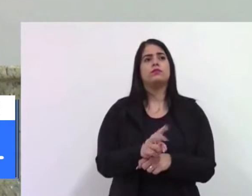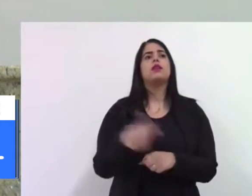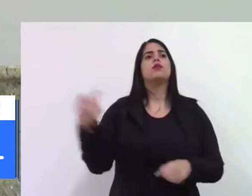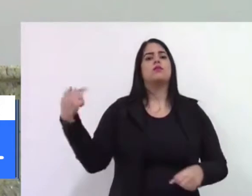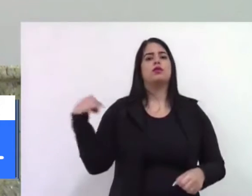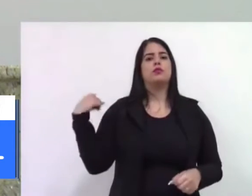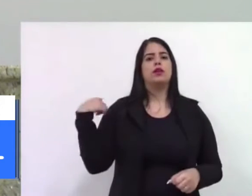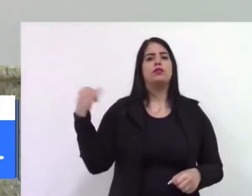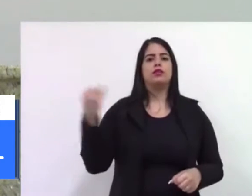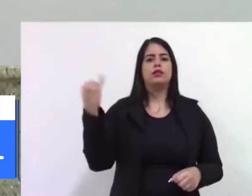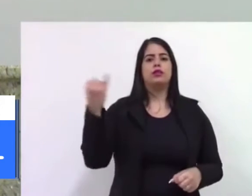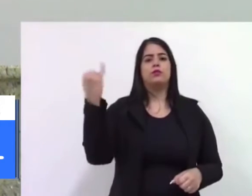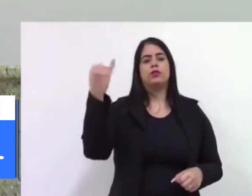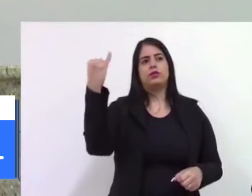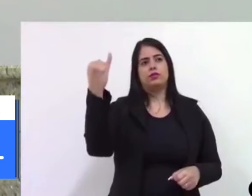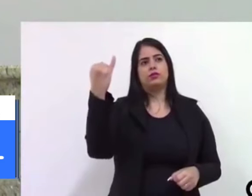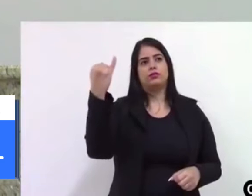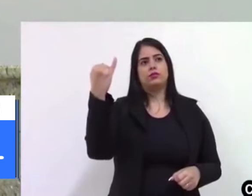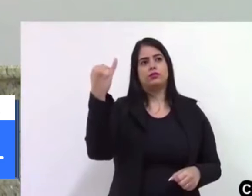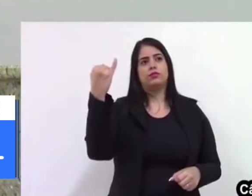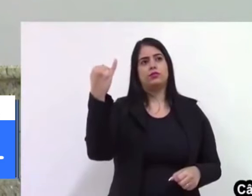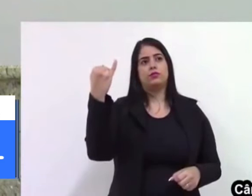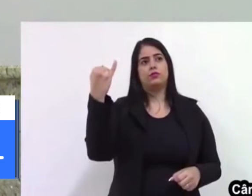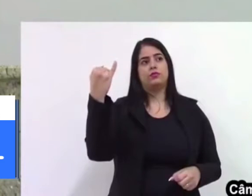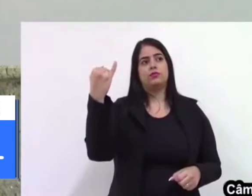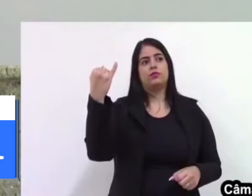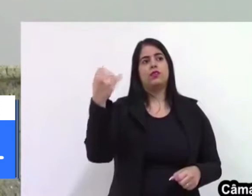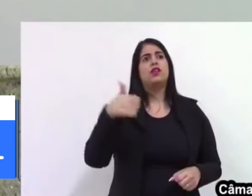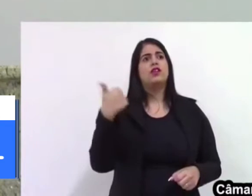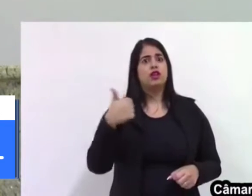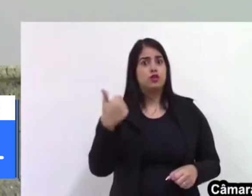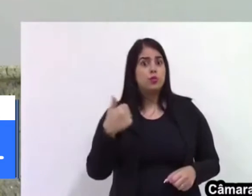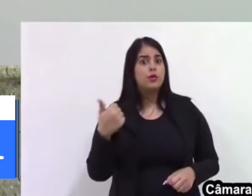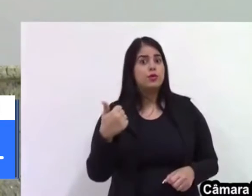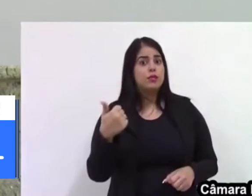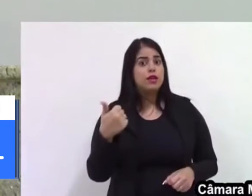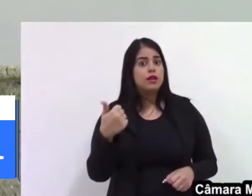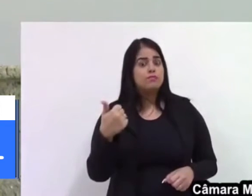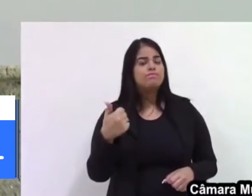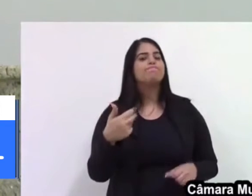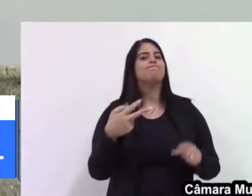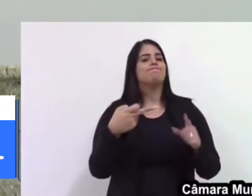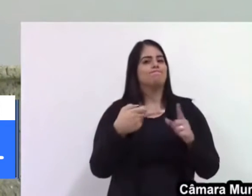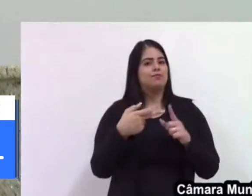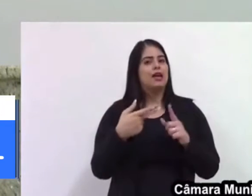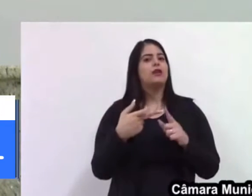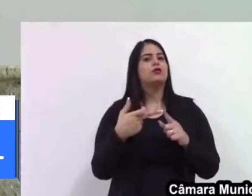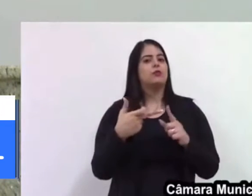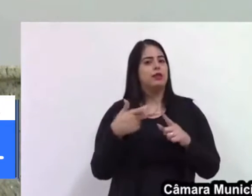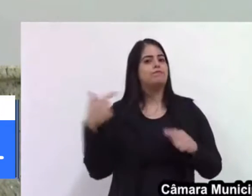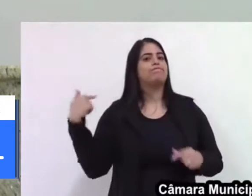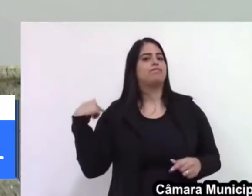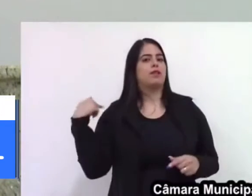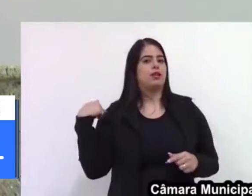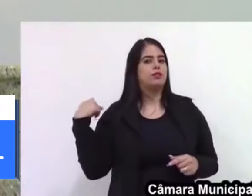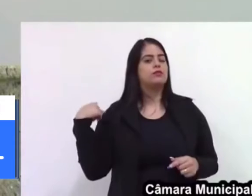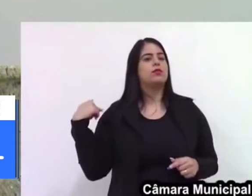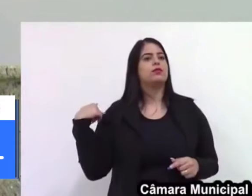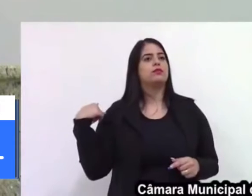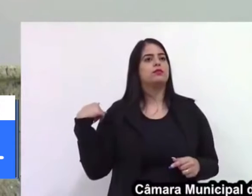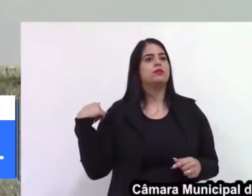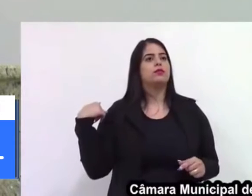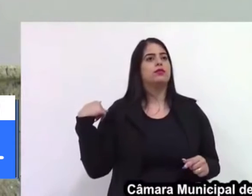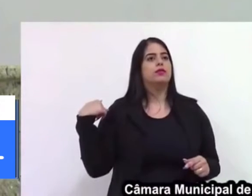vacinações. E quem já tomou a primeira, que vá tomar a segunda, porque muitas vezes a gente encontra pessoas